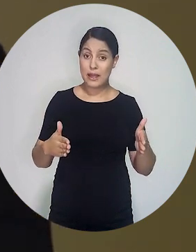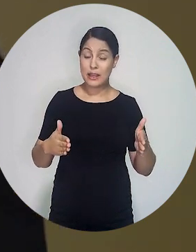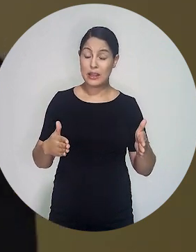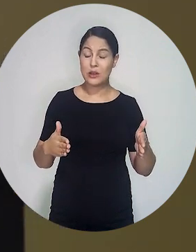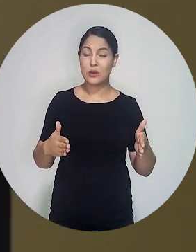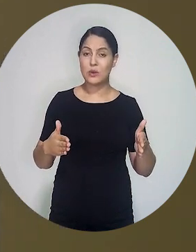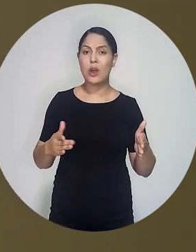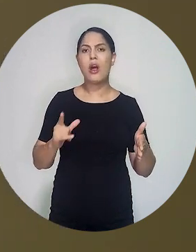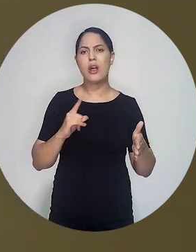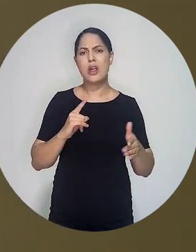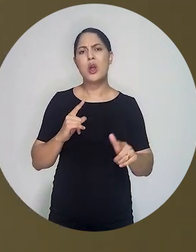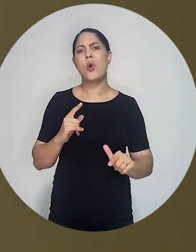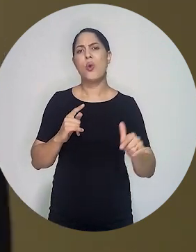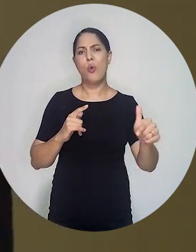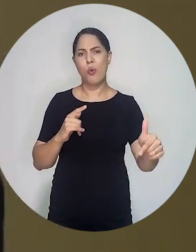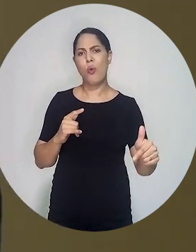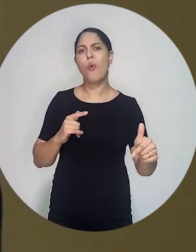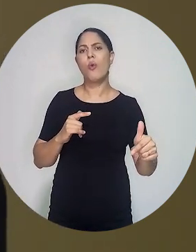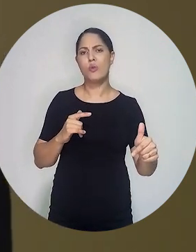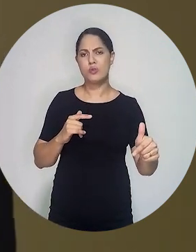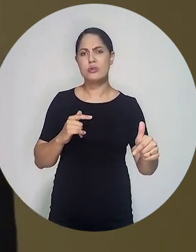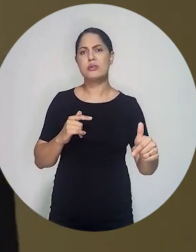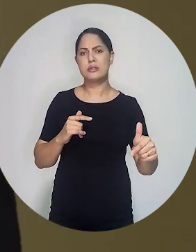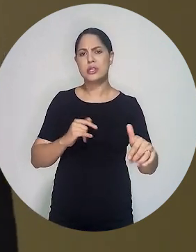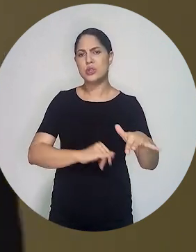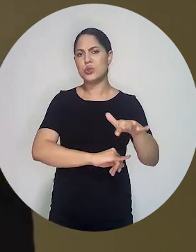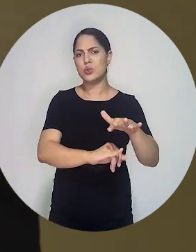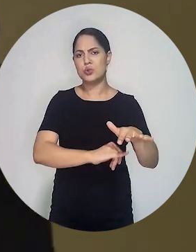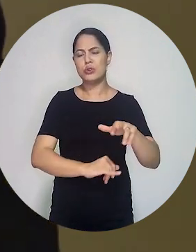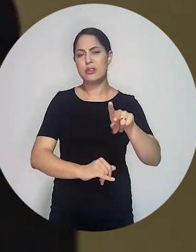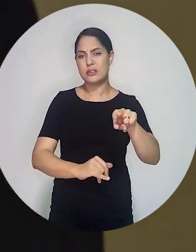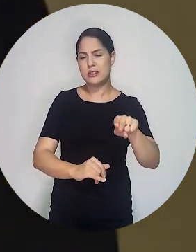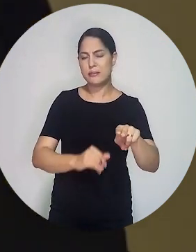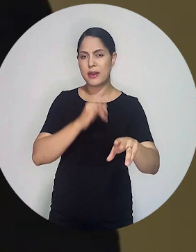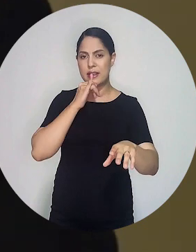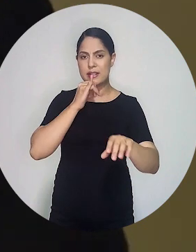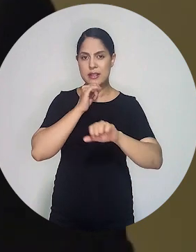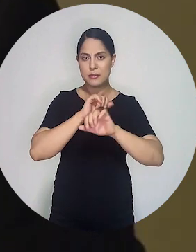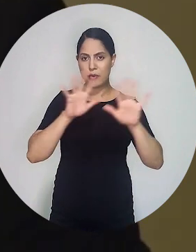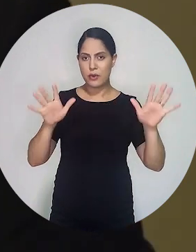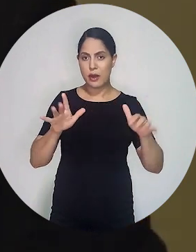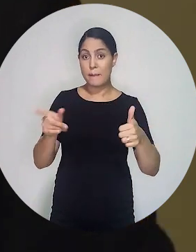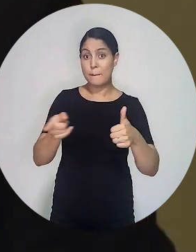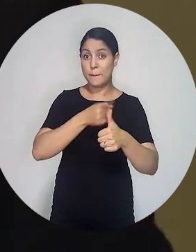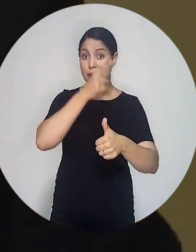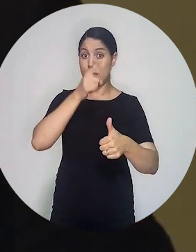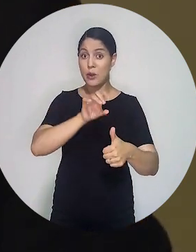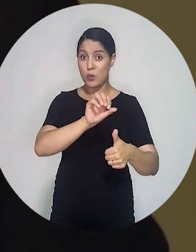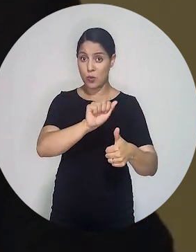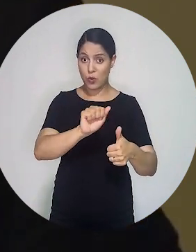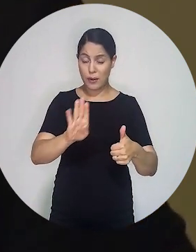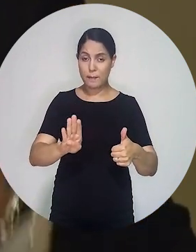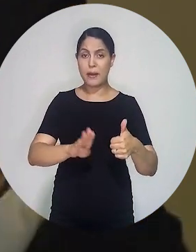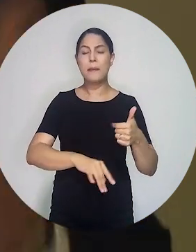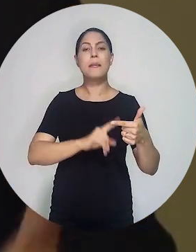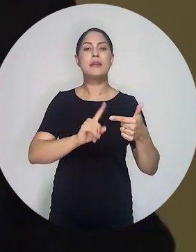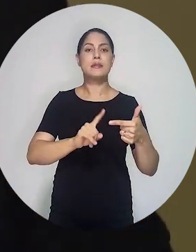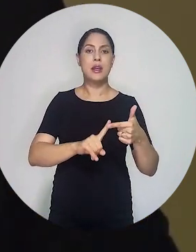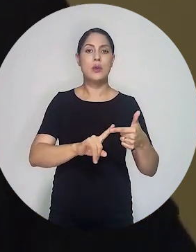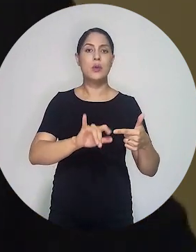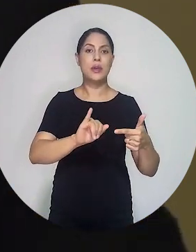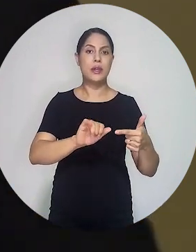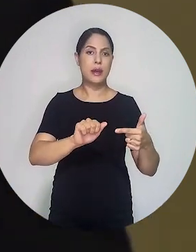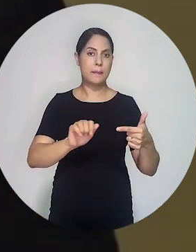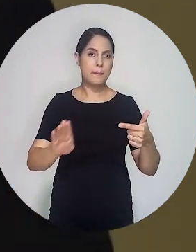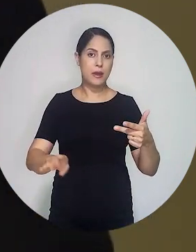as entidades irmãs, nesse contexto, OAB vem primeiro, mas não é